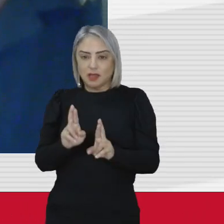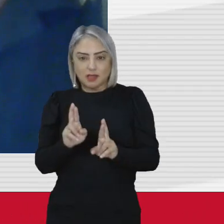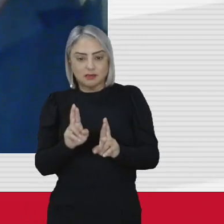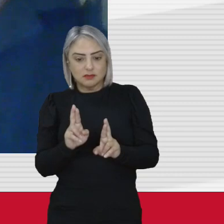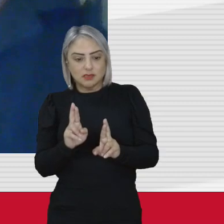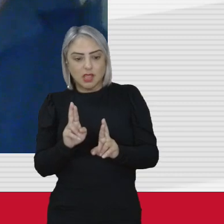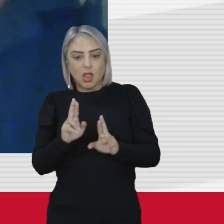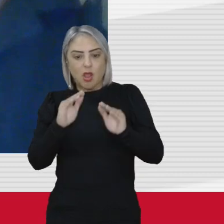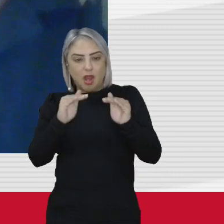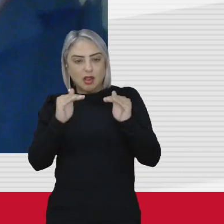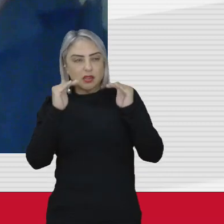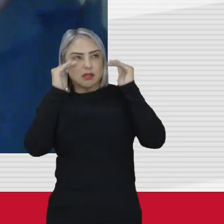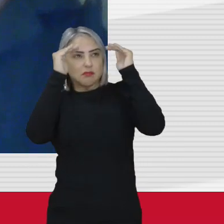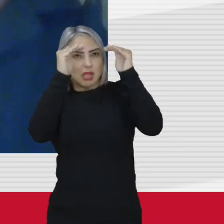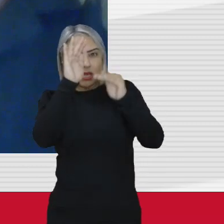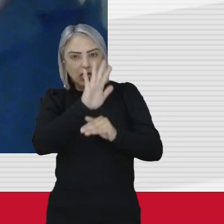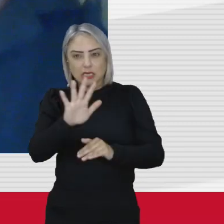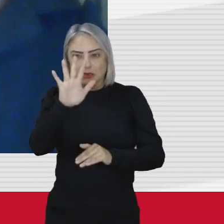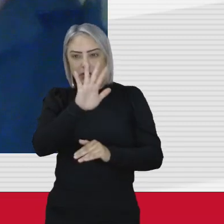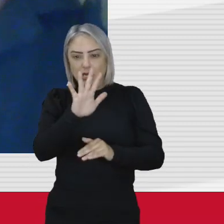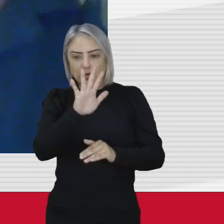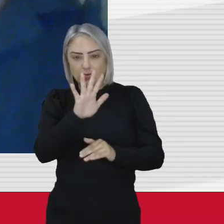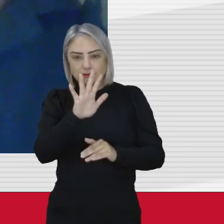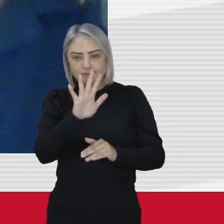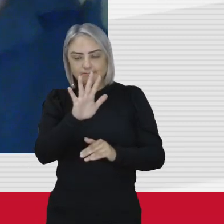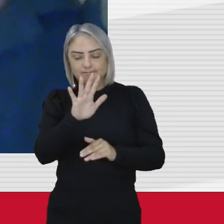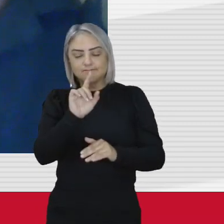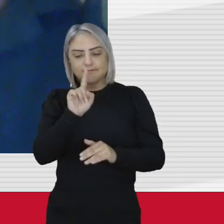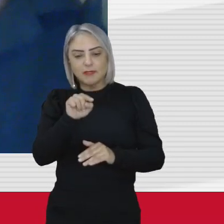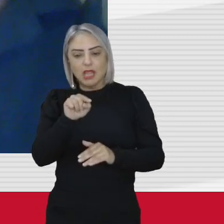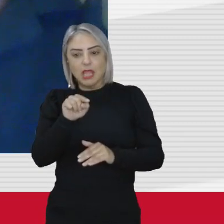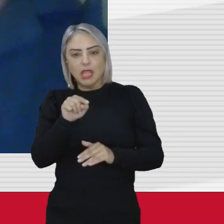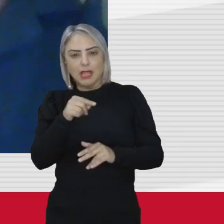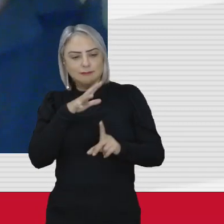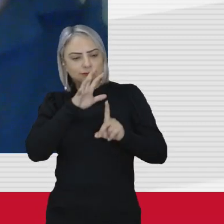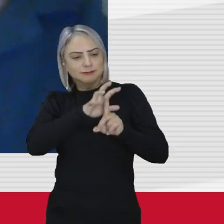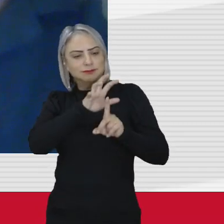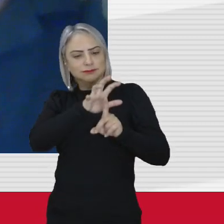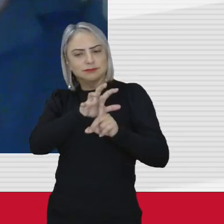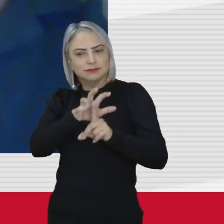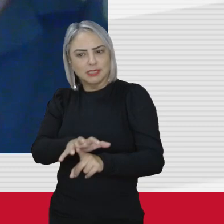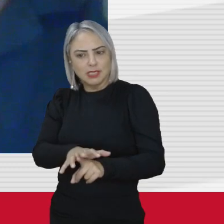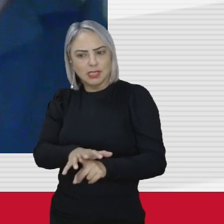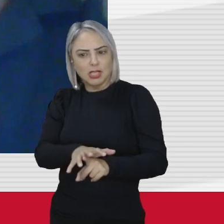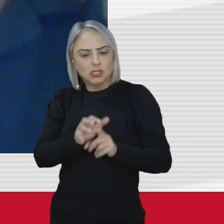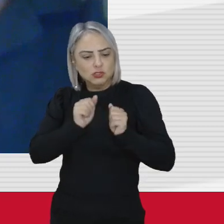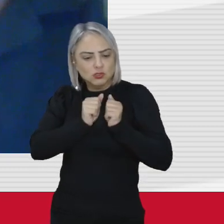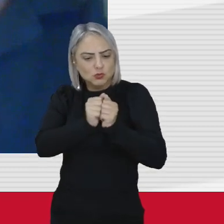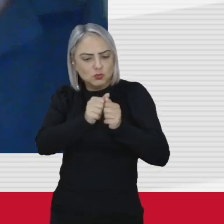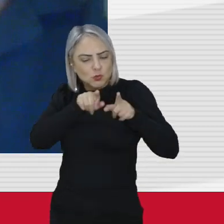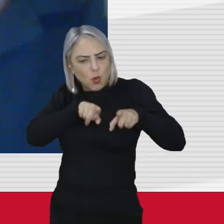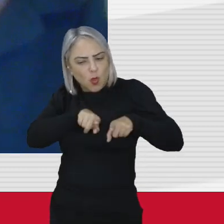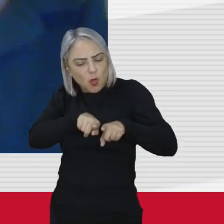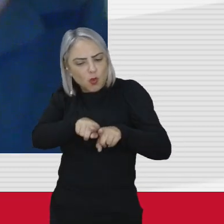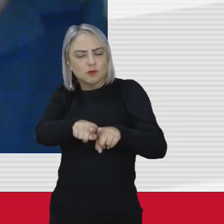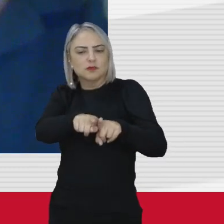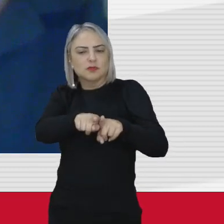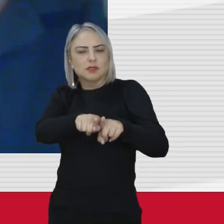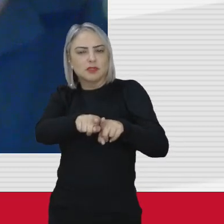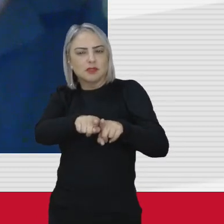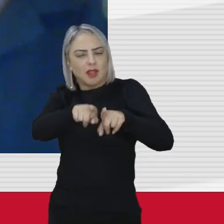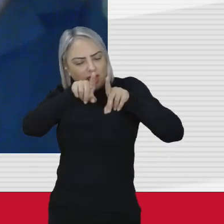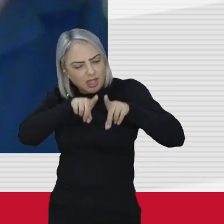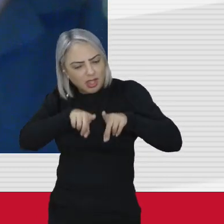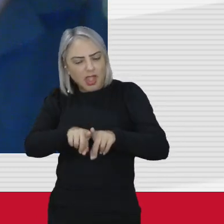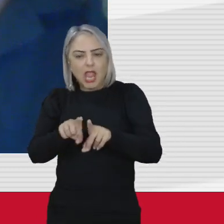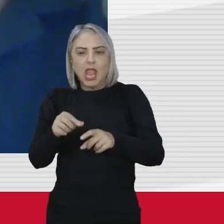onde a soberania nacional não está completa ele acabou sendo perseguido junto paralelamente da mesma maneira que